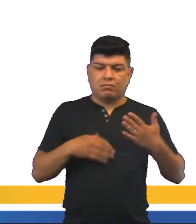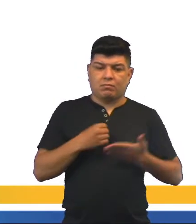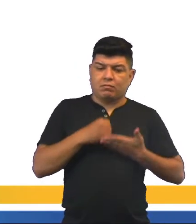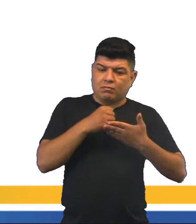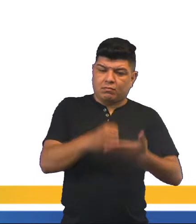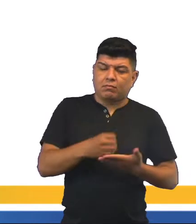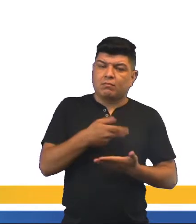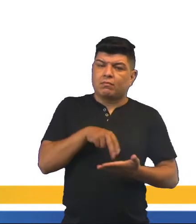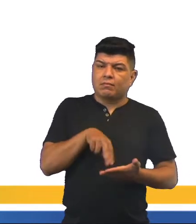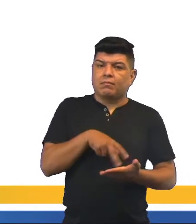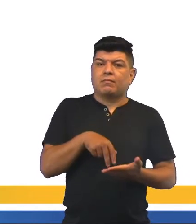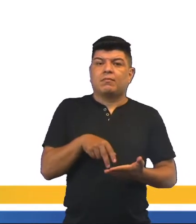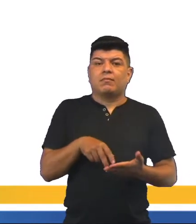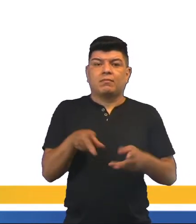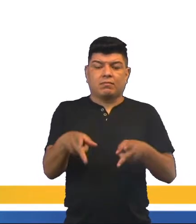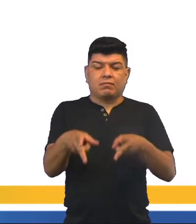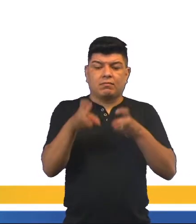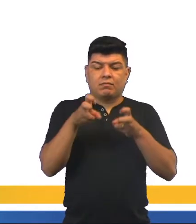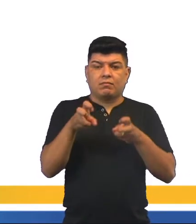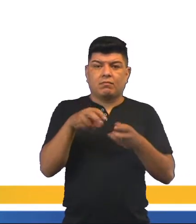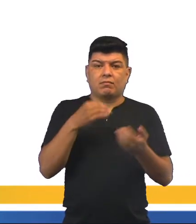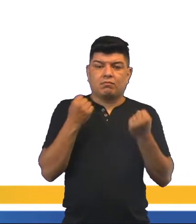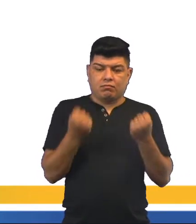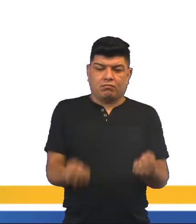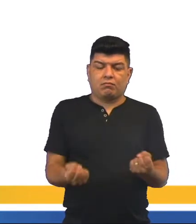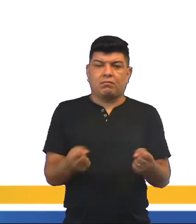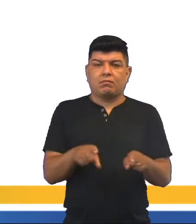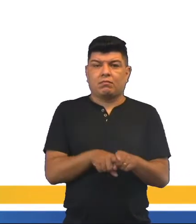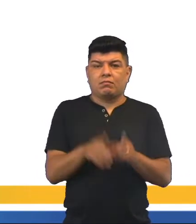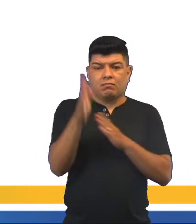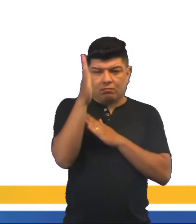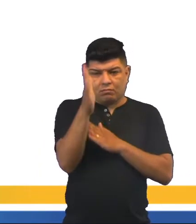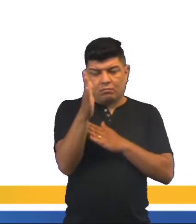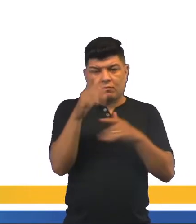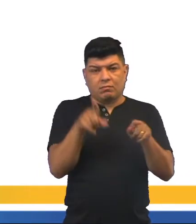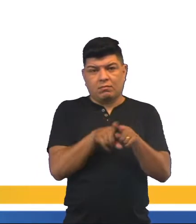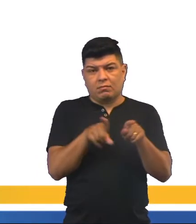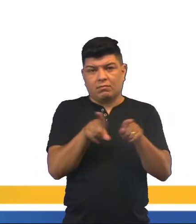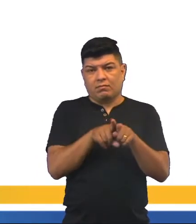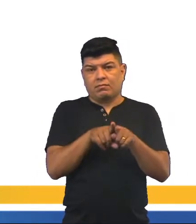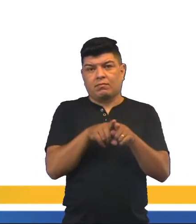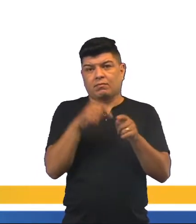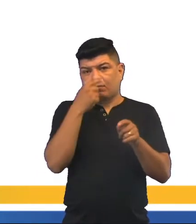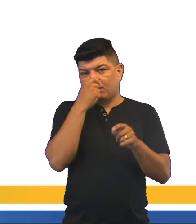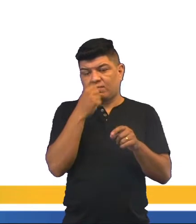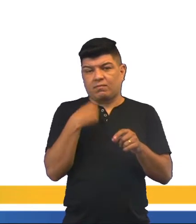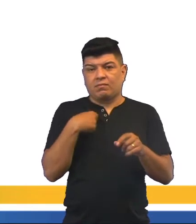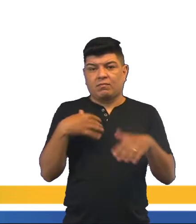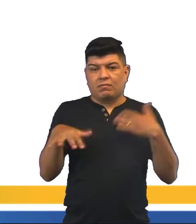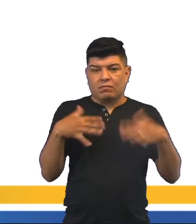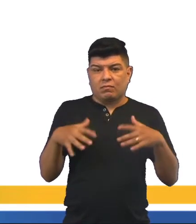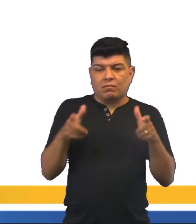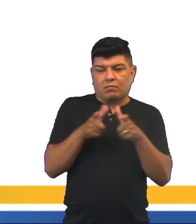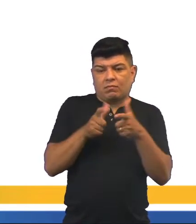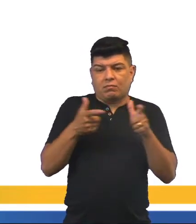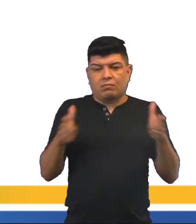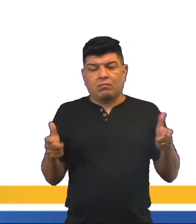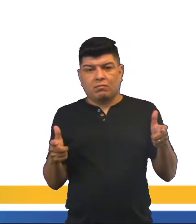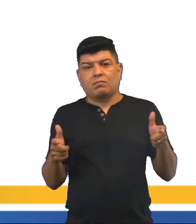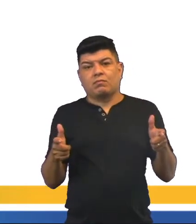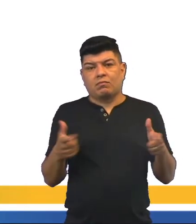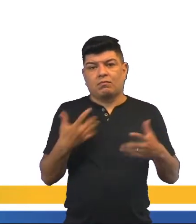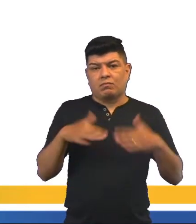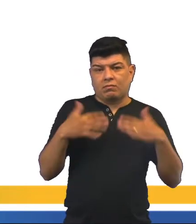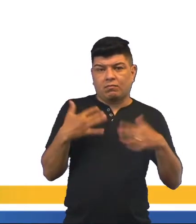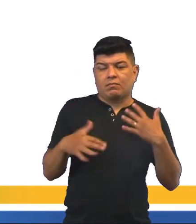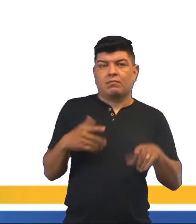poder dançar. Com a percepção do peso, da direção, com micro e macro movimentos, ou seja, pequenos